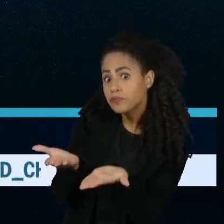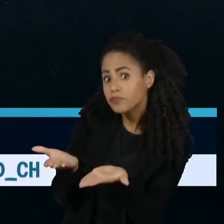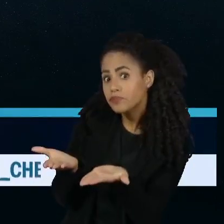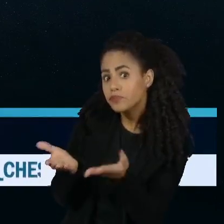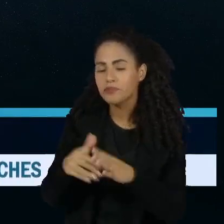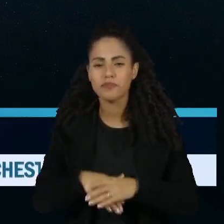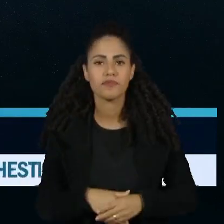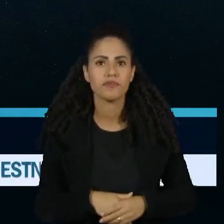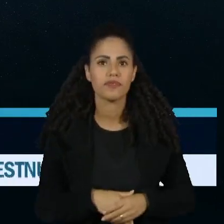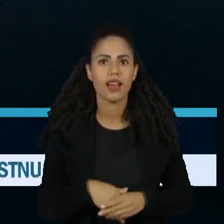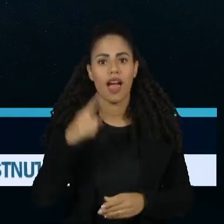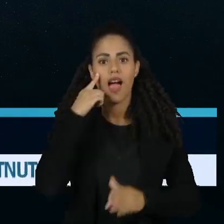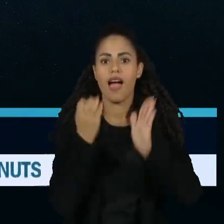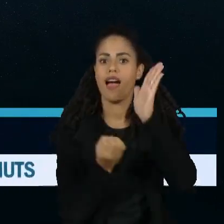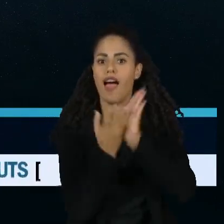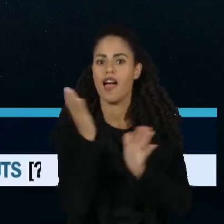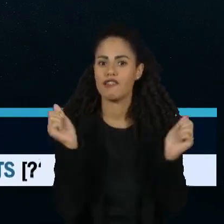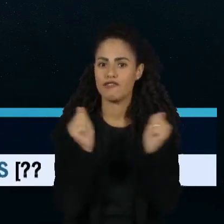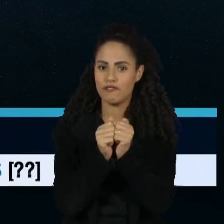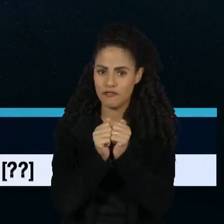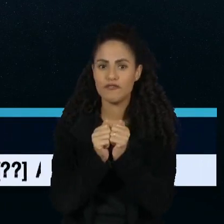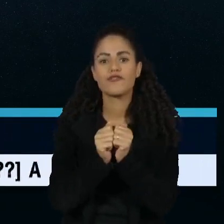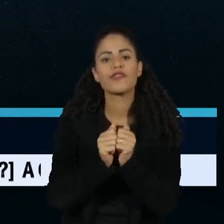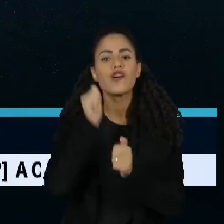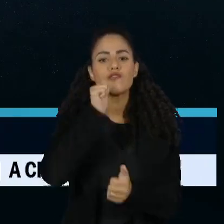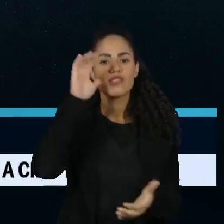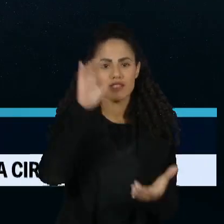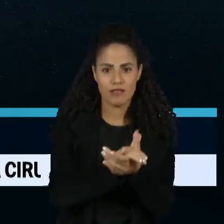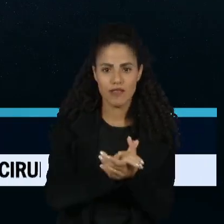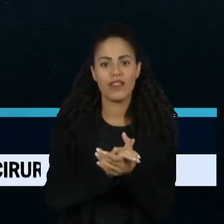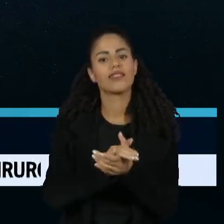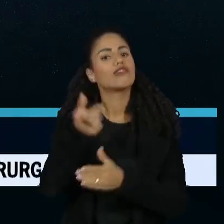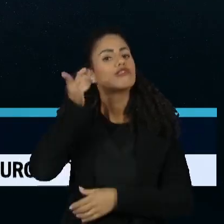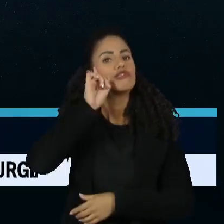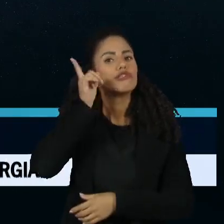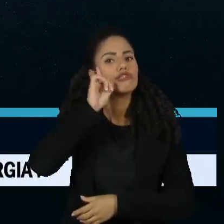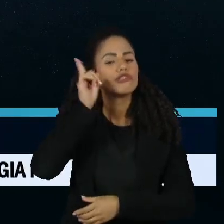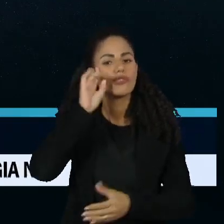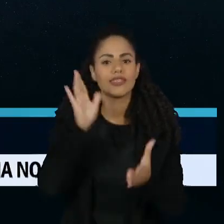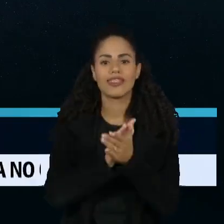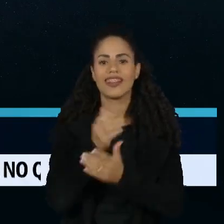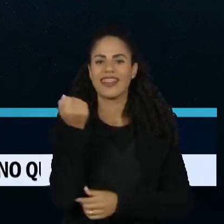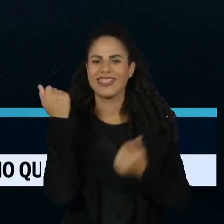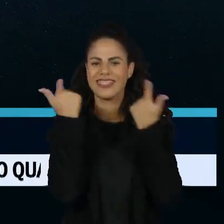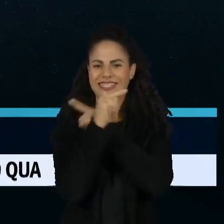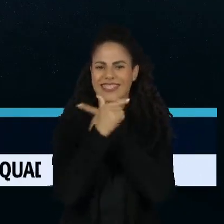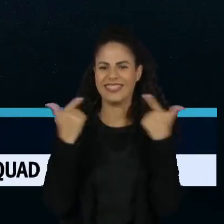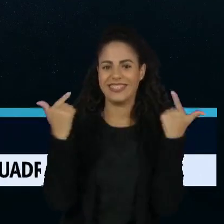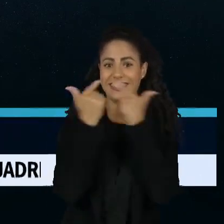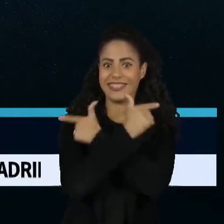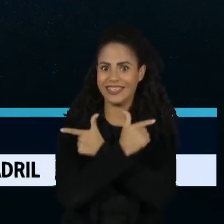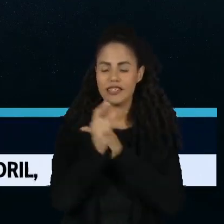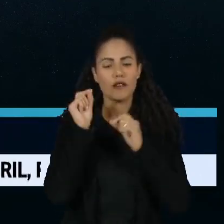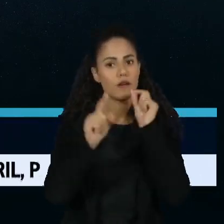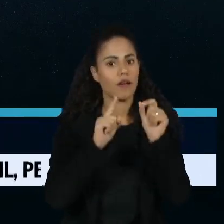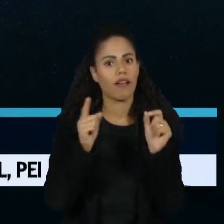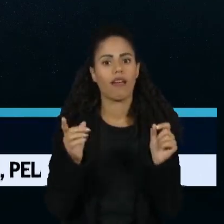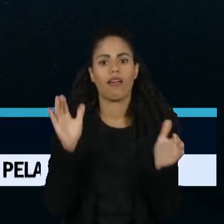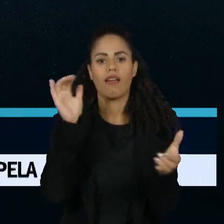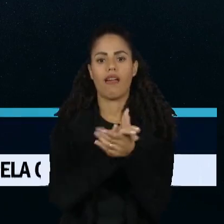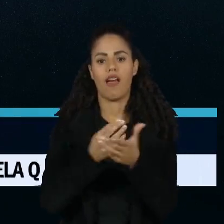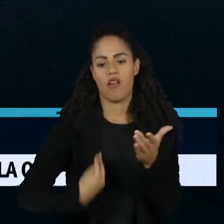O Léo cria conteúdo junto com a esposa dele sobre a rotina do casal, usando o bom humor para falar sobre os dilemas da vida a dois.